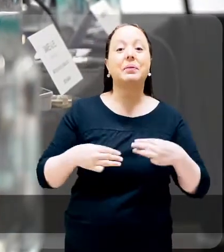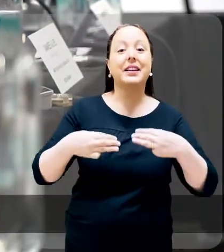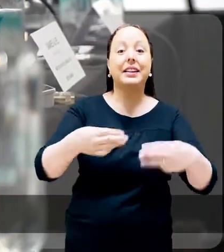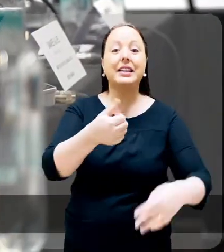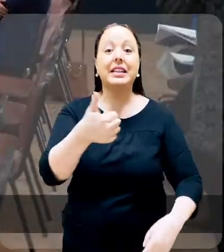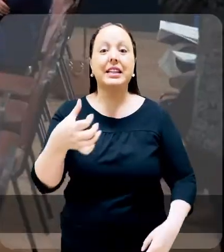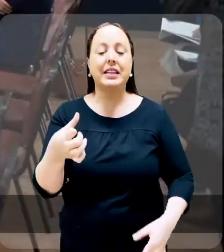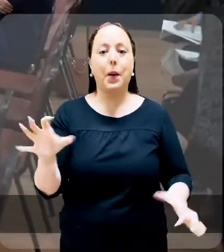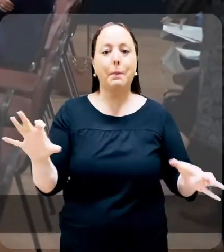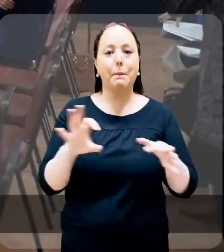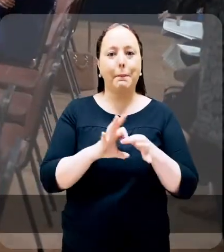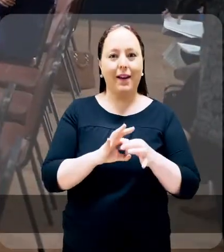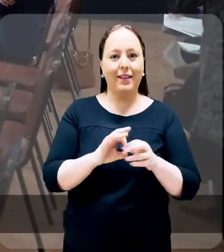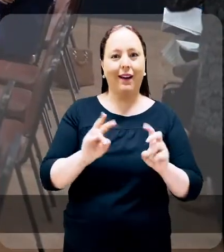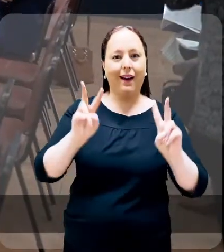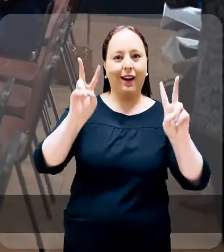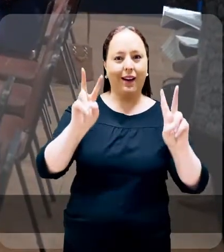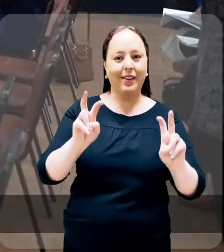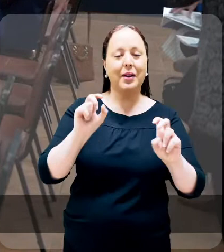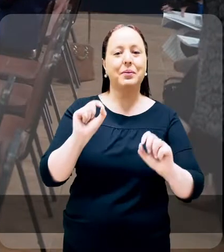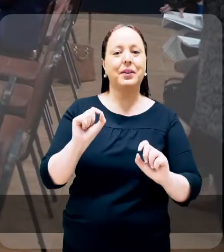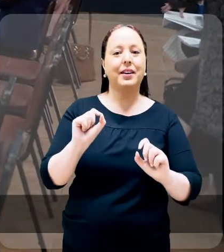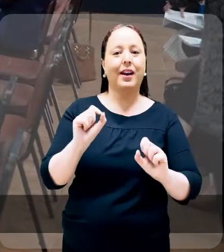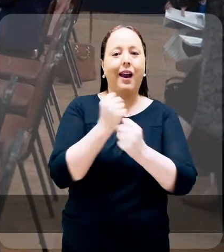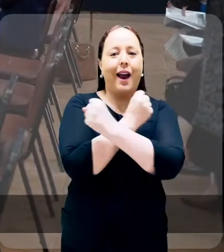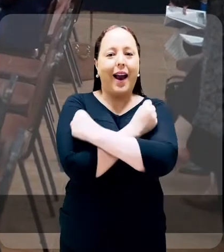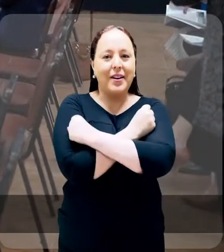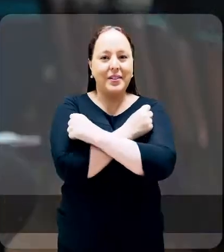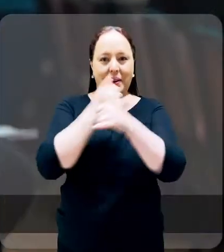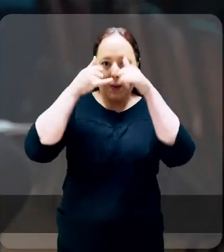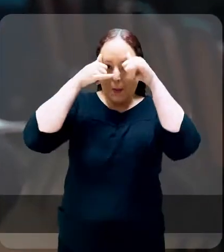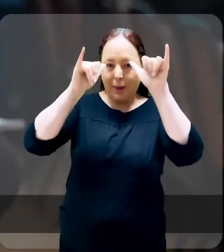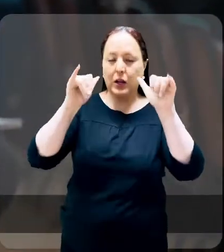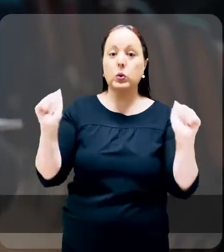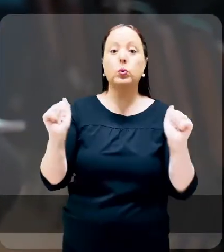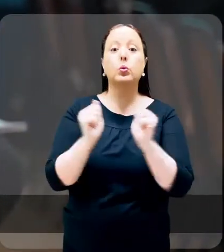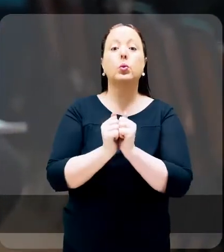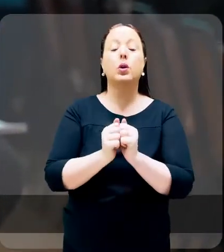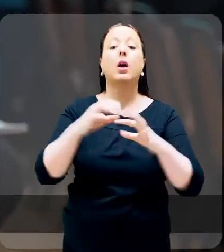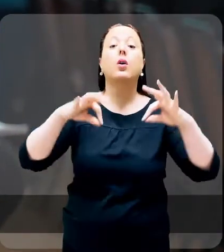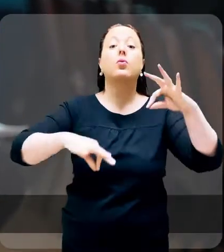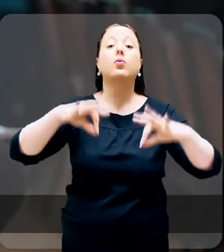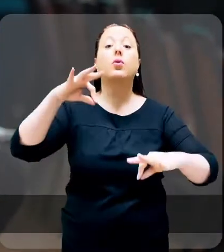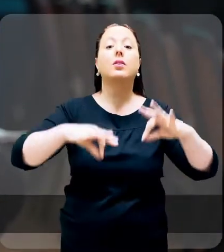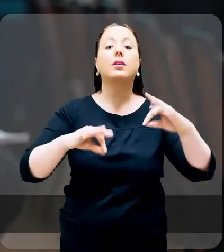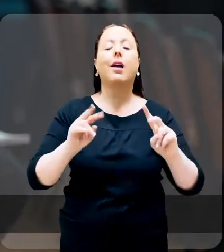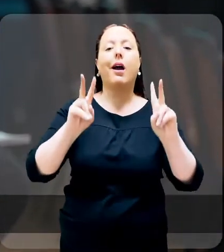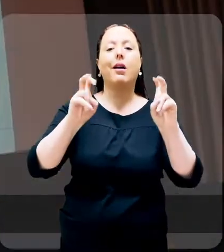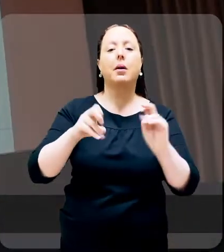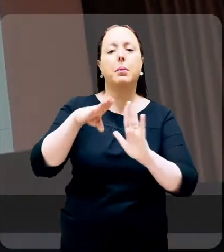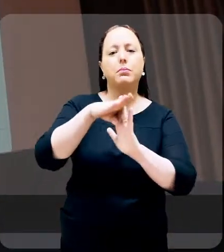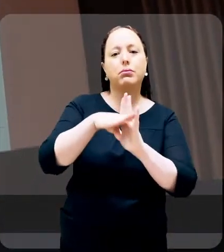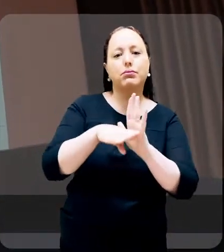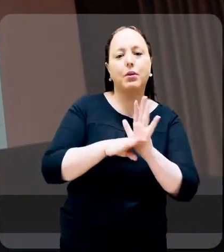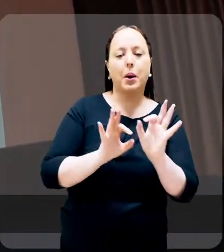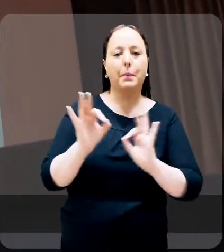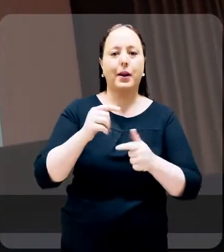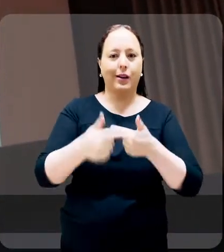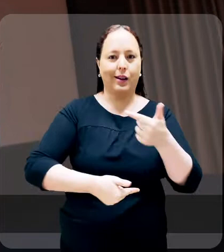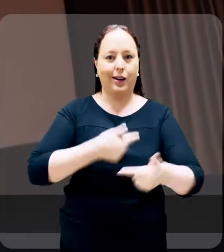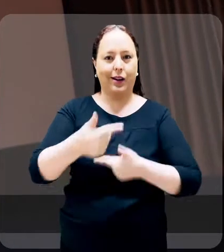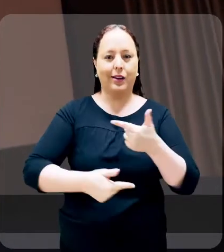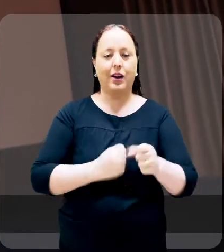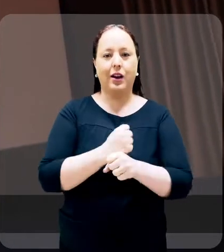16 ministérios e parceiros do programa Abraço e o Marajó estiveram juntos durante a oficina de reprogramação